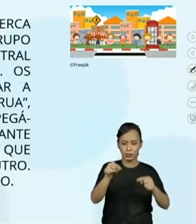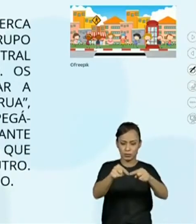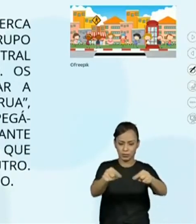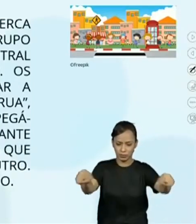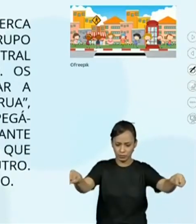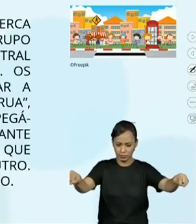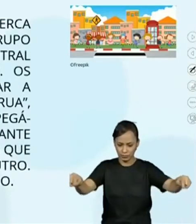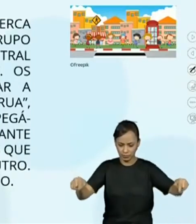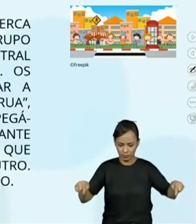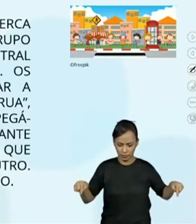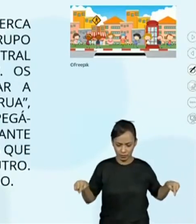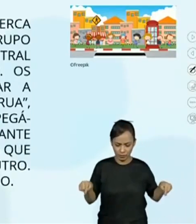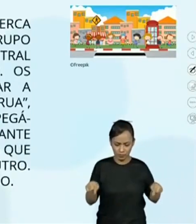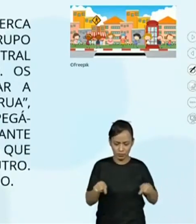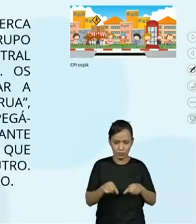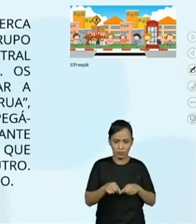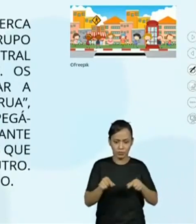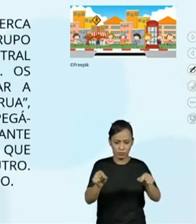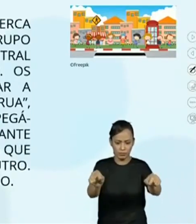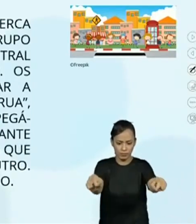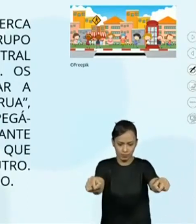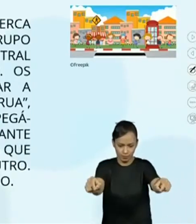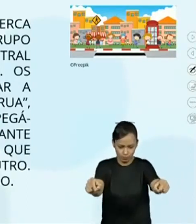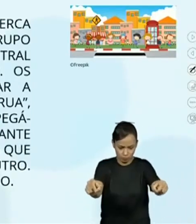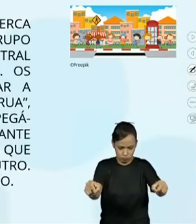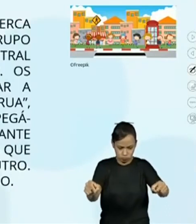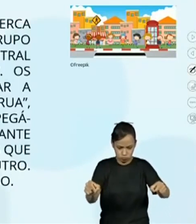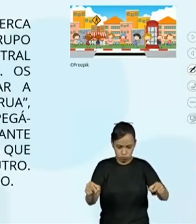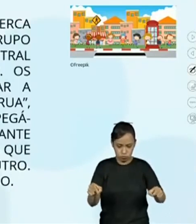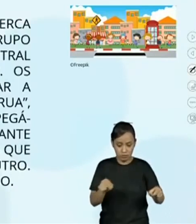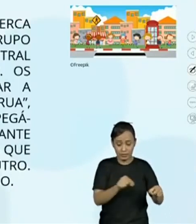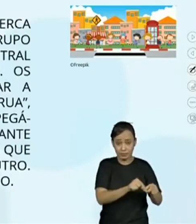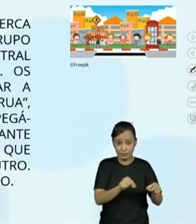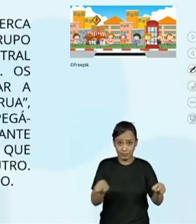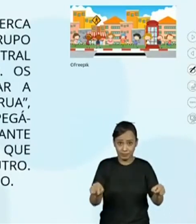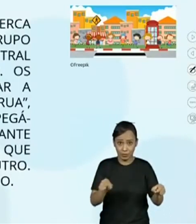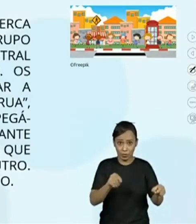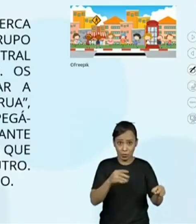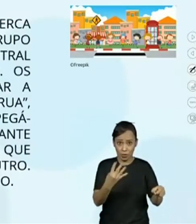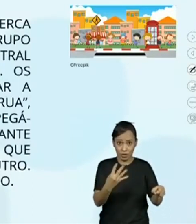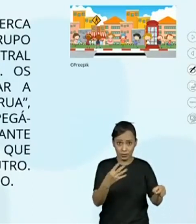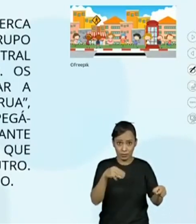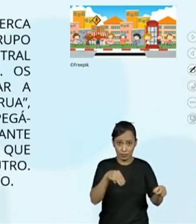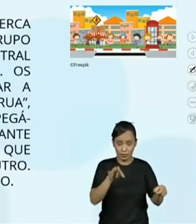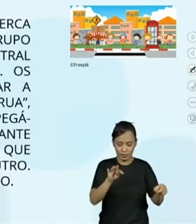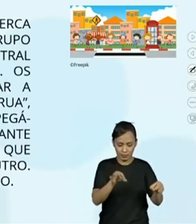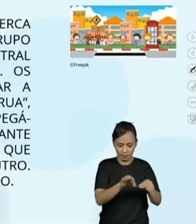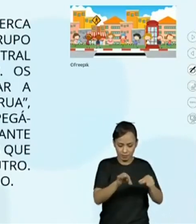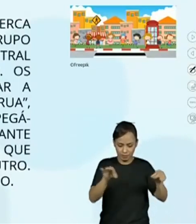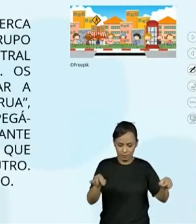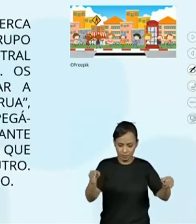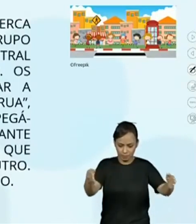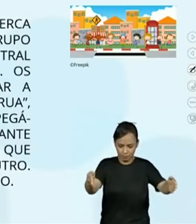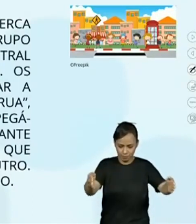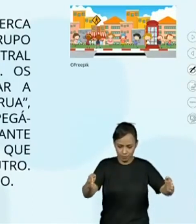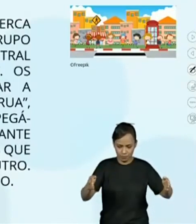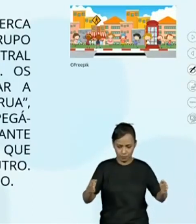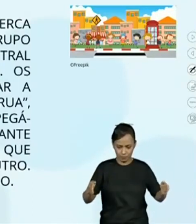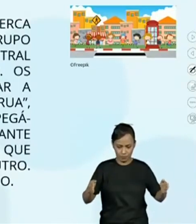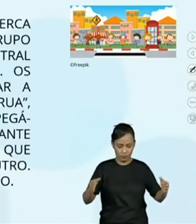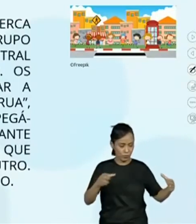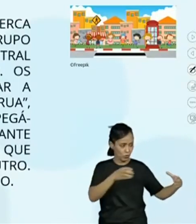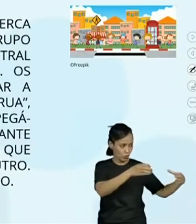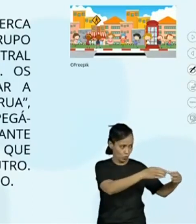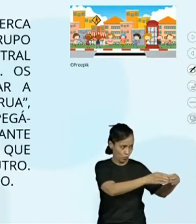cerca de quatro metros uma da outra. Divida o grupo nos dois lados,